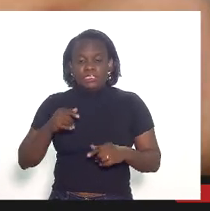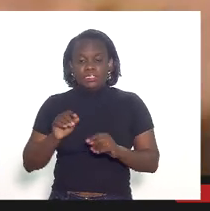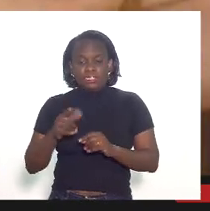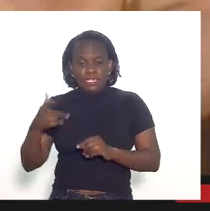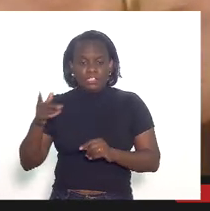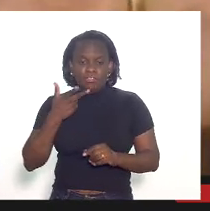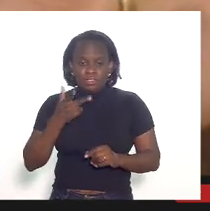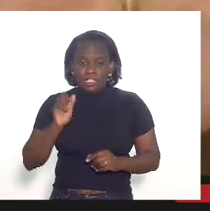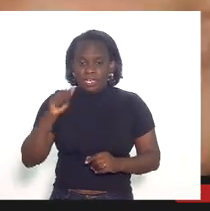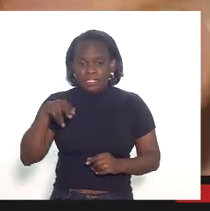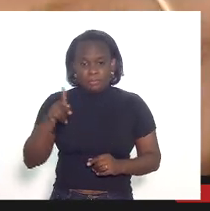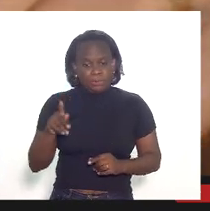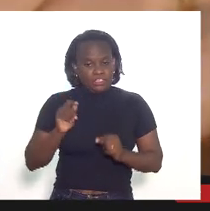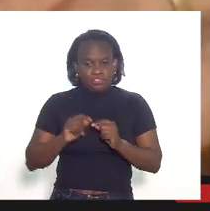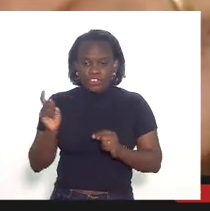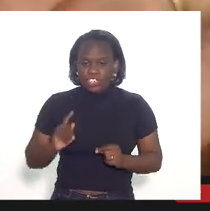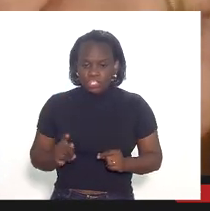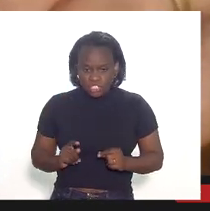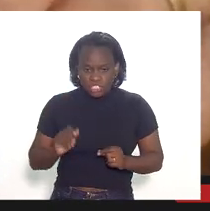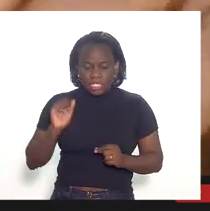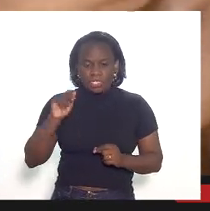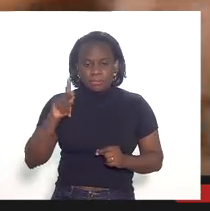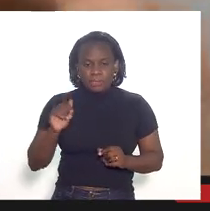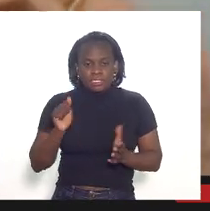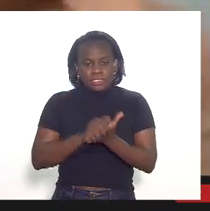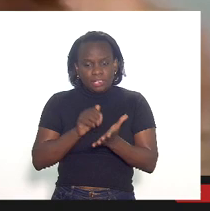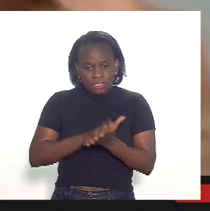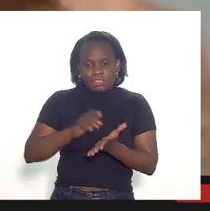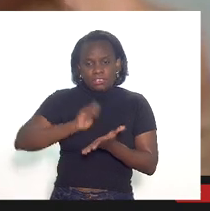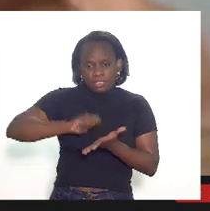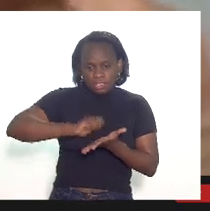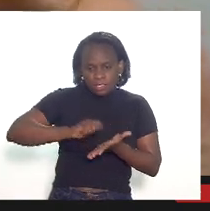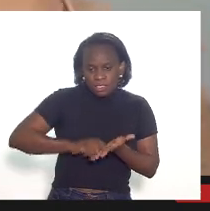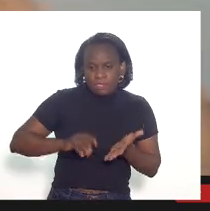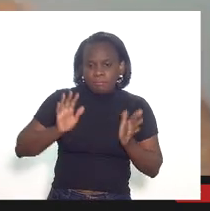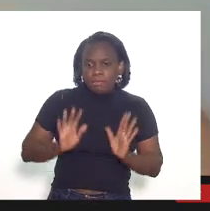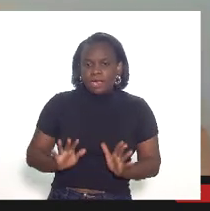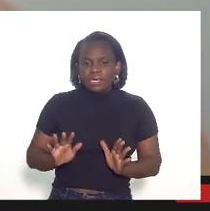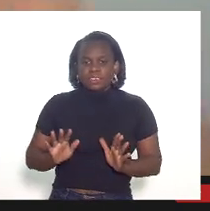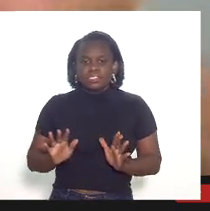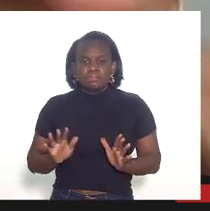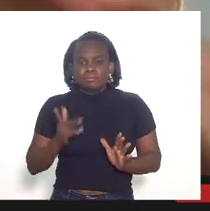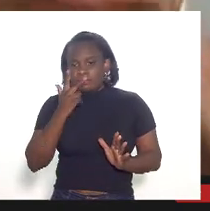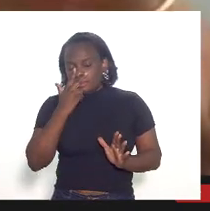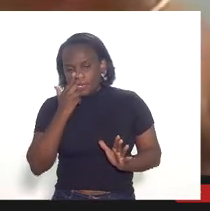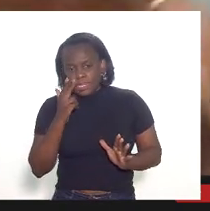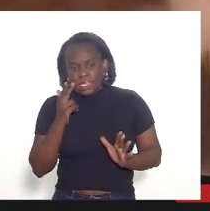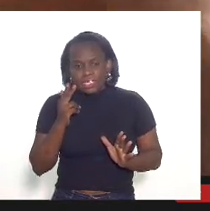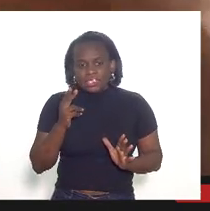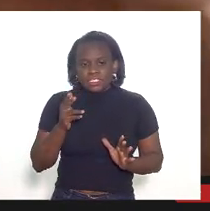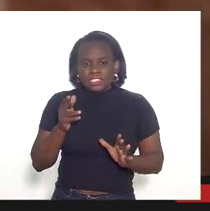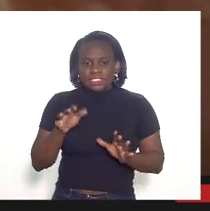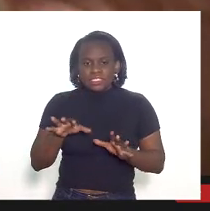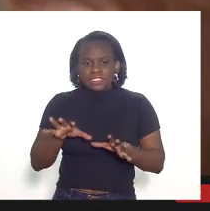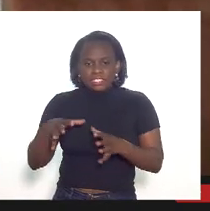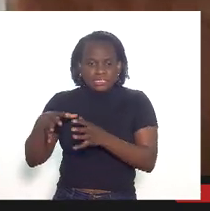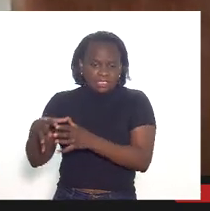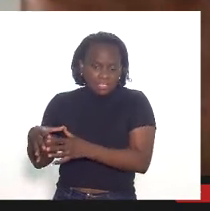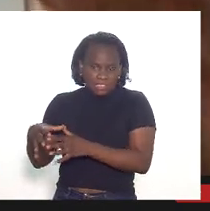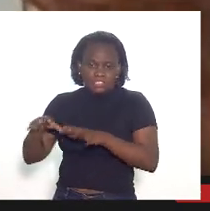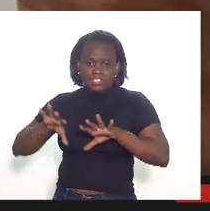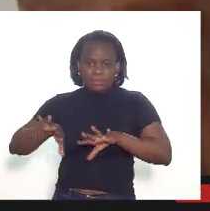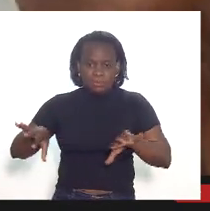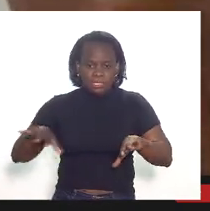a ANP não fez isso a ANP lavrou um alto mas ela fez com base assim uma espécie de um arbitramento com uma cesta de óleos